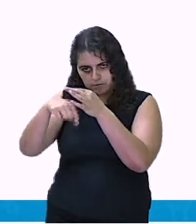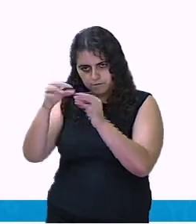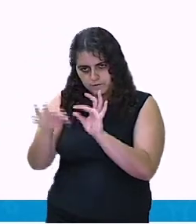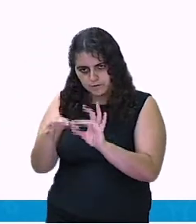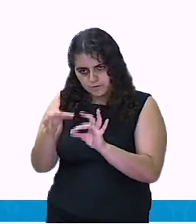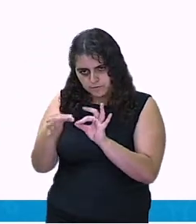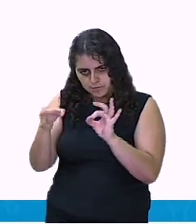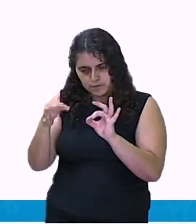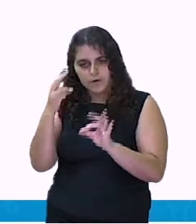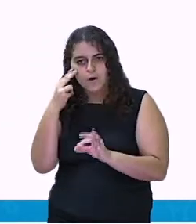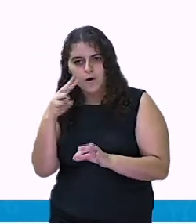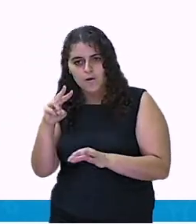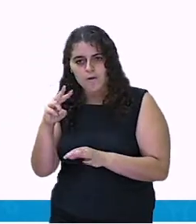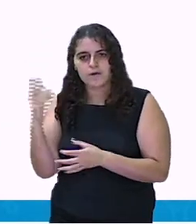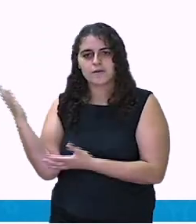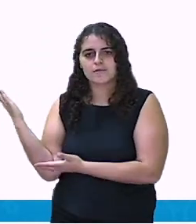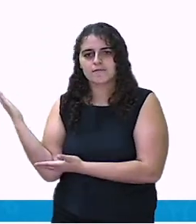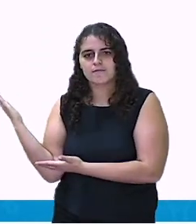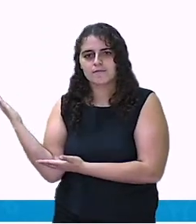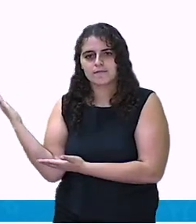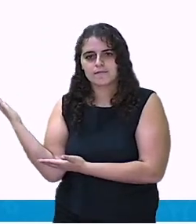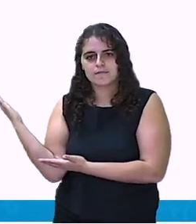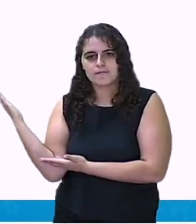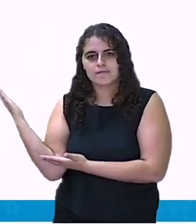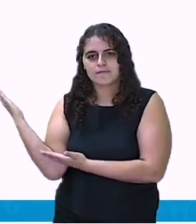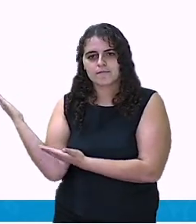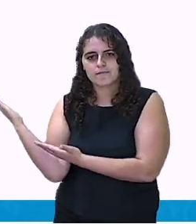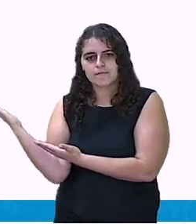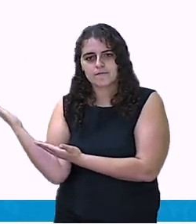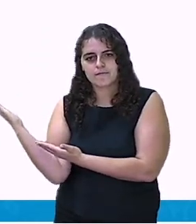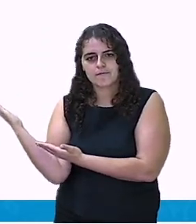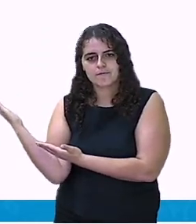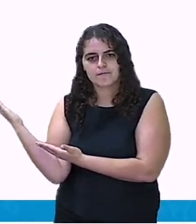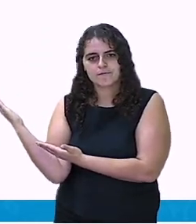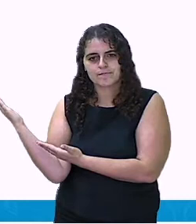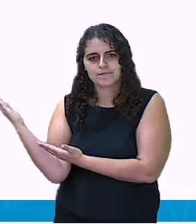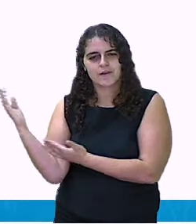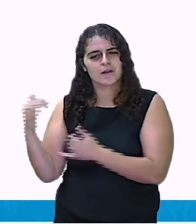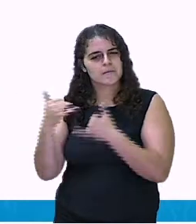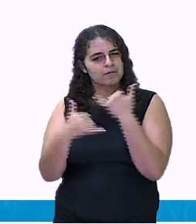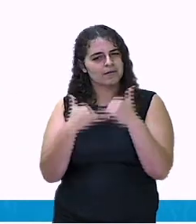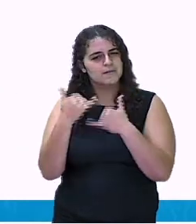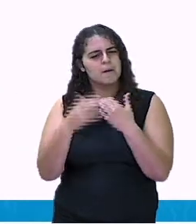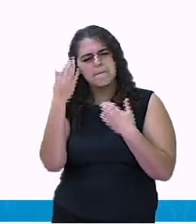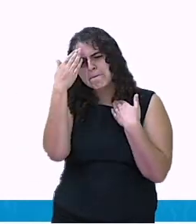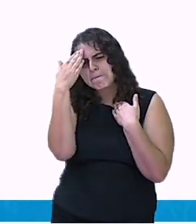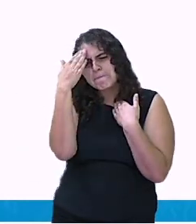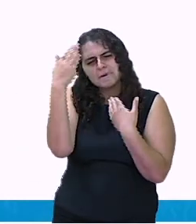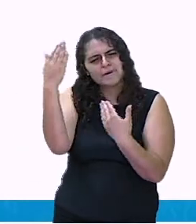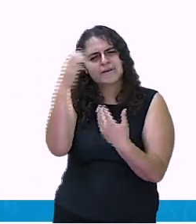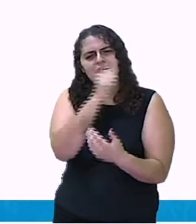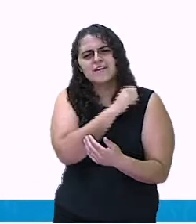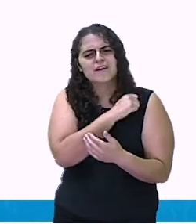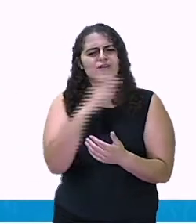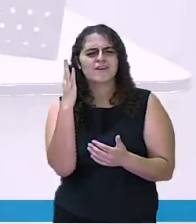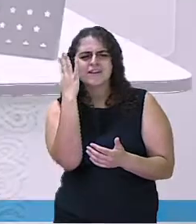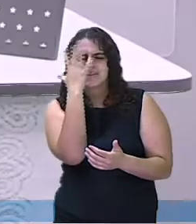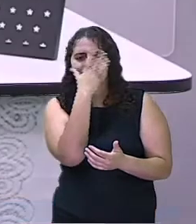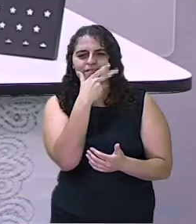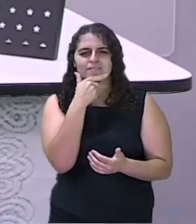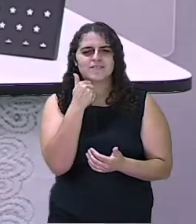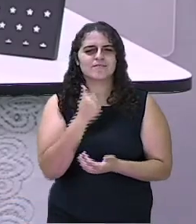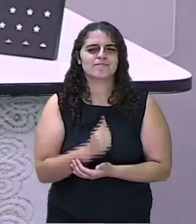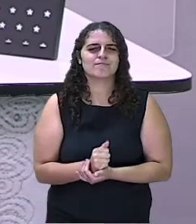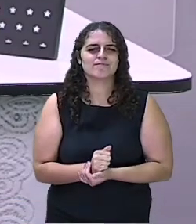depois olha o Brian desfrutando do seu pé de lata. Muito obrigada, Brian, pela sua contribuição.